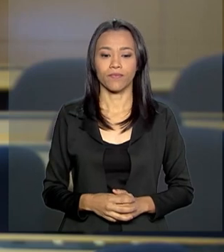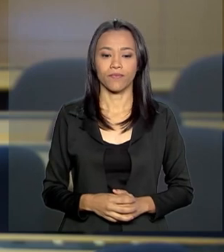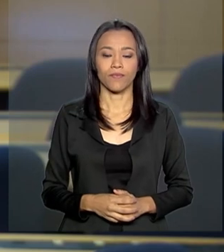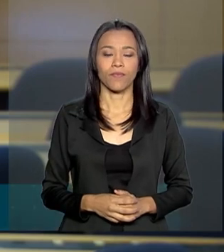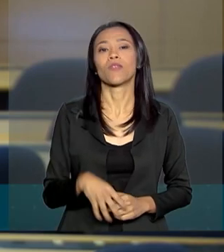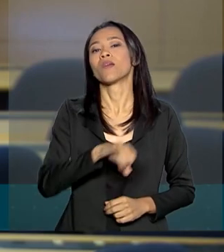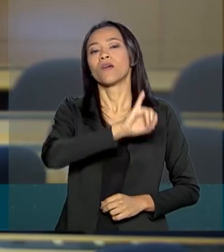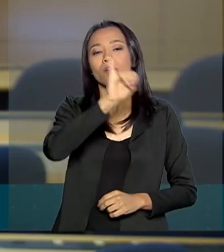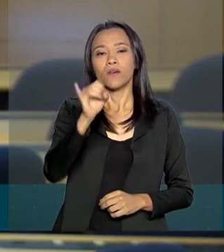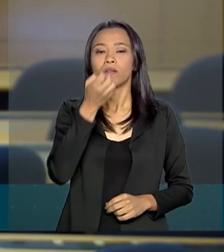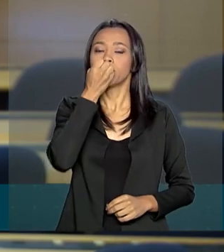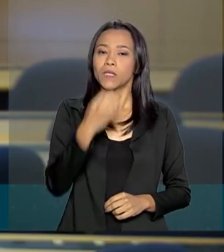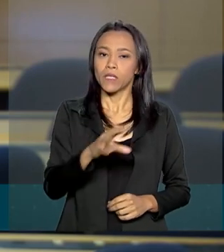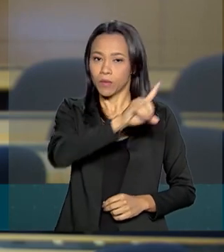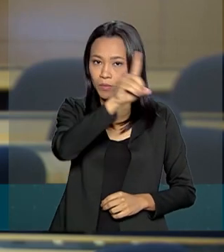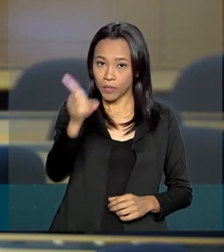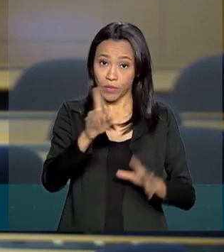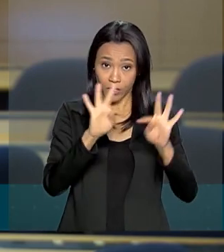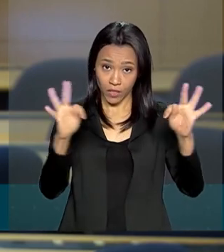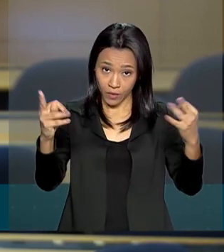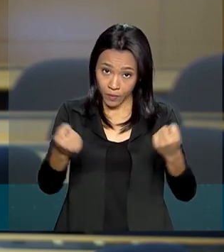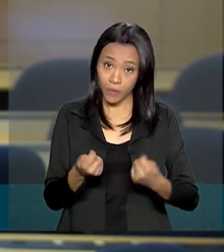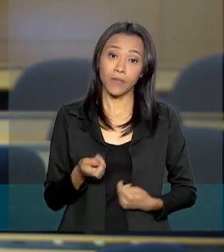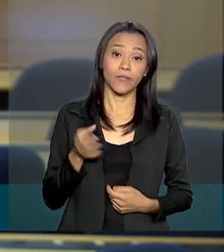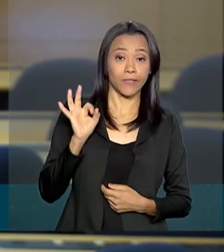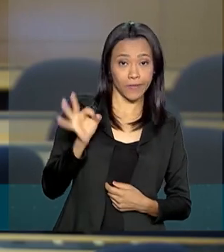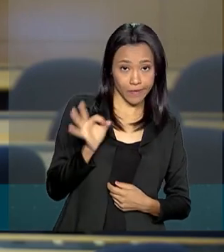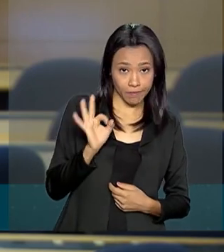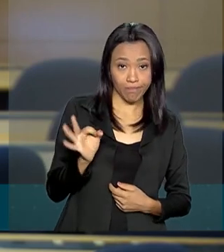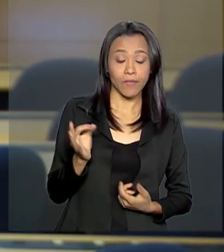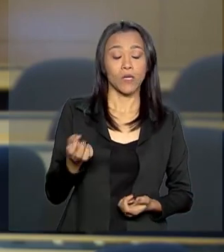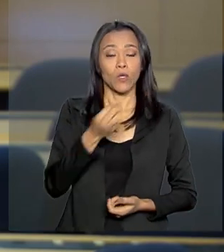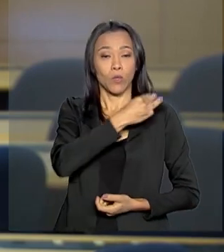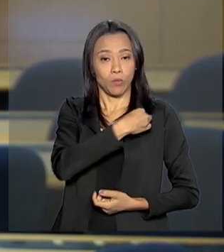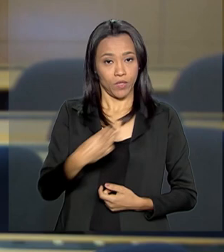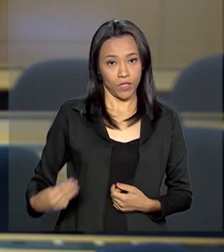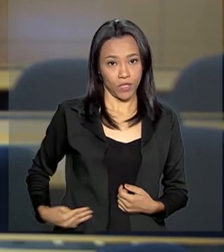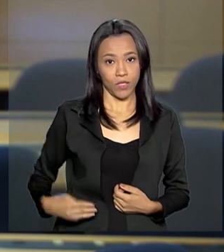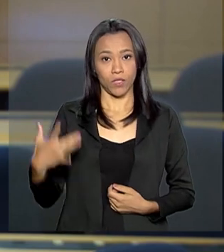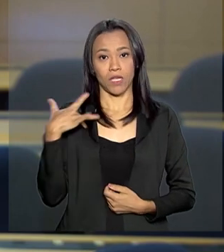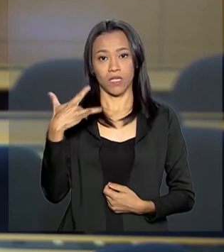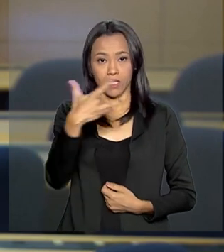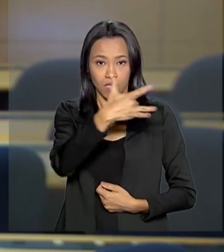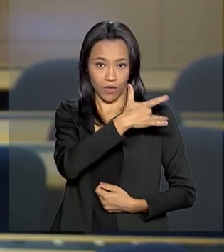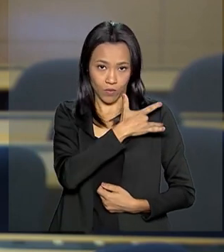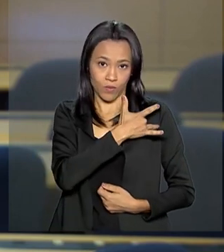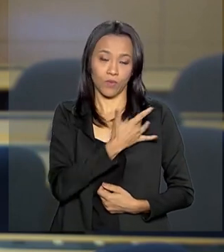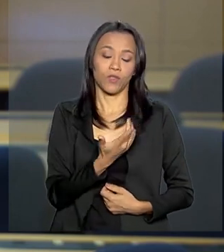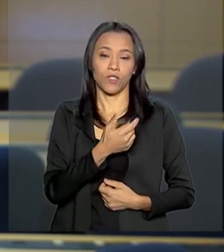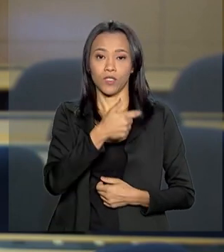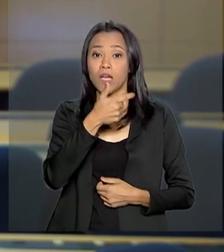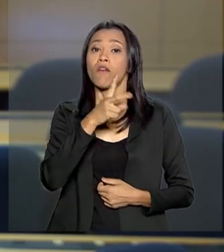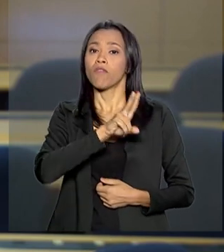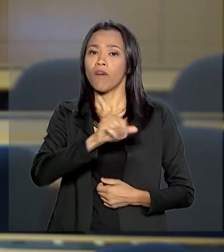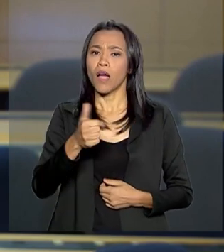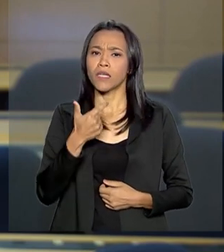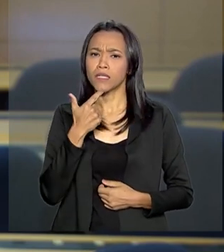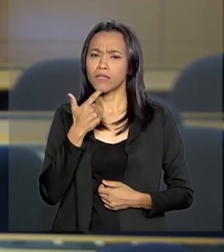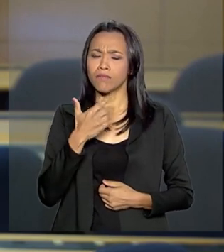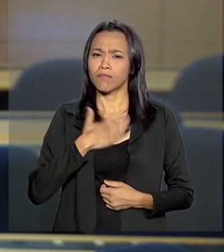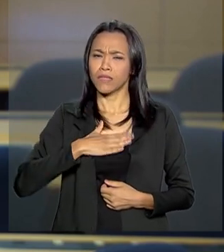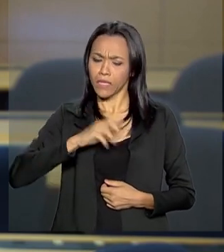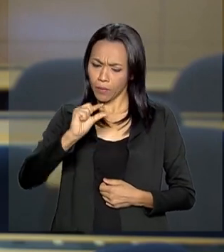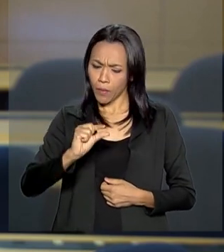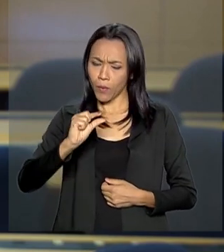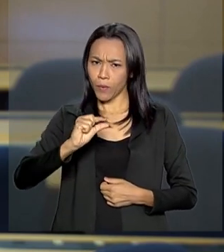Olá, Carla. Bom dia. Um bom dia a todos. É isso mesmo. O ministro da Saúde, Luiz Henrique Mandetta, vai anunciar daqui a